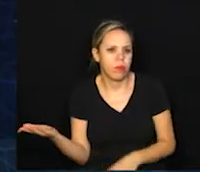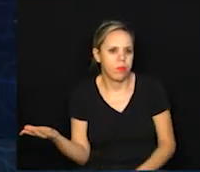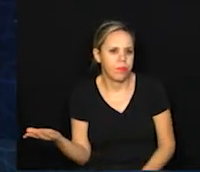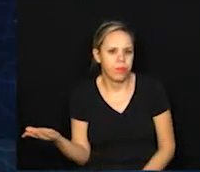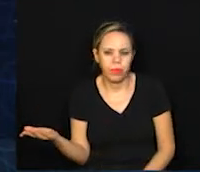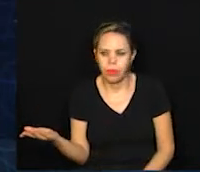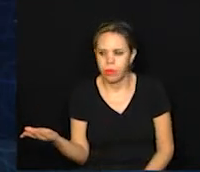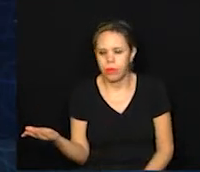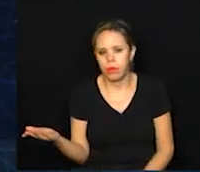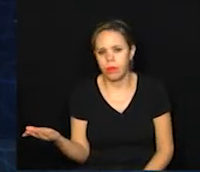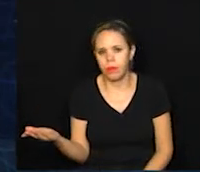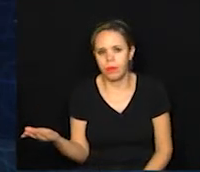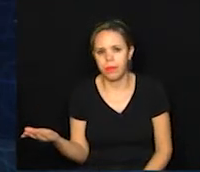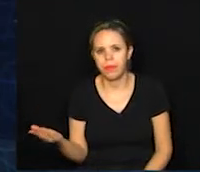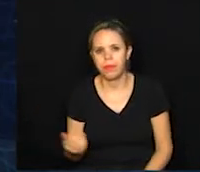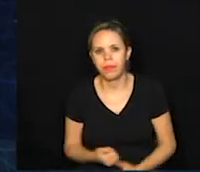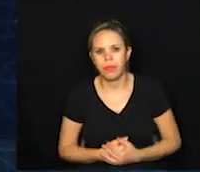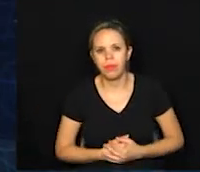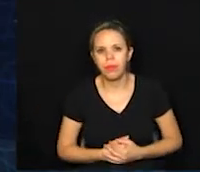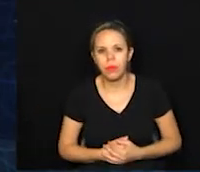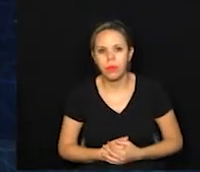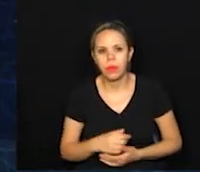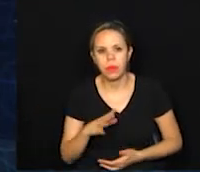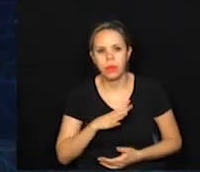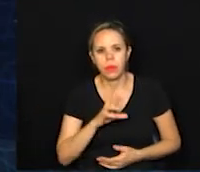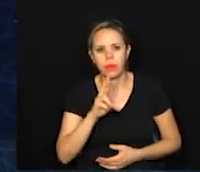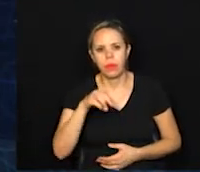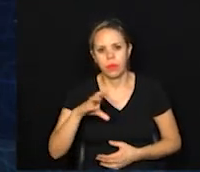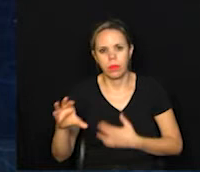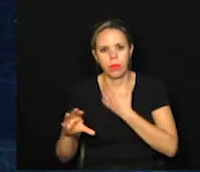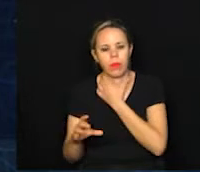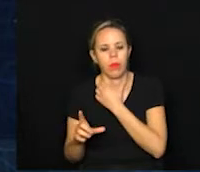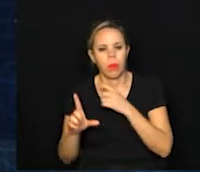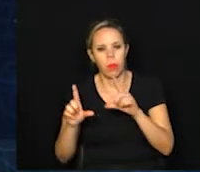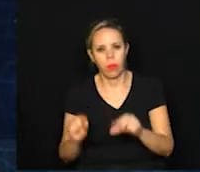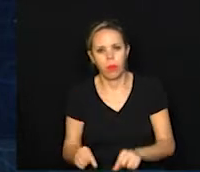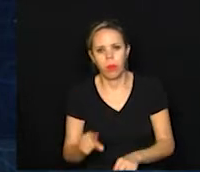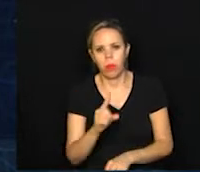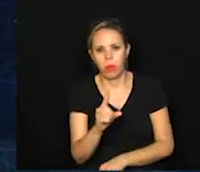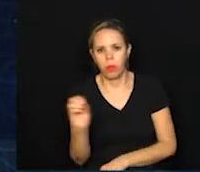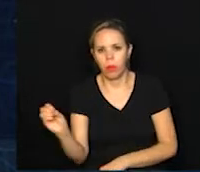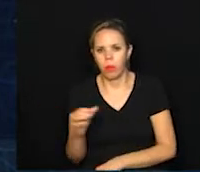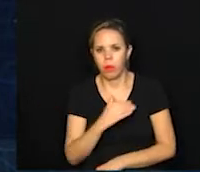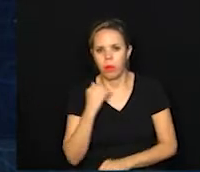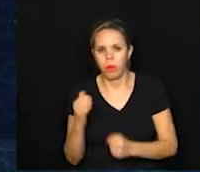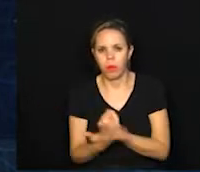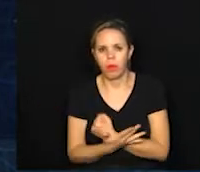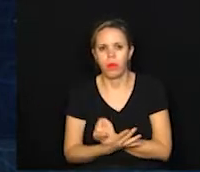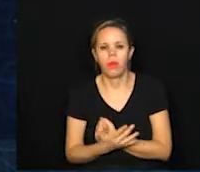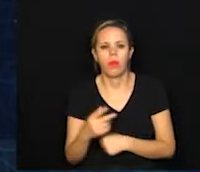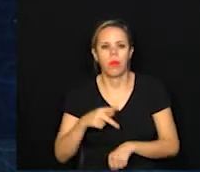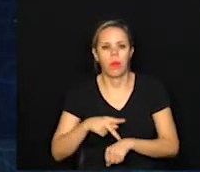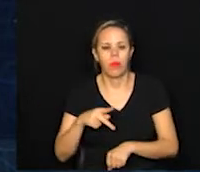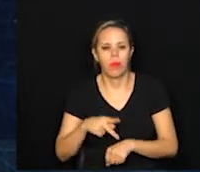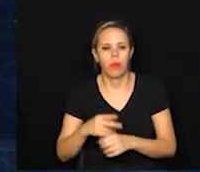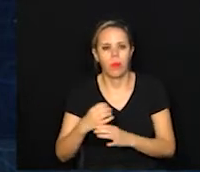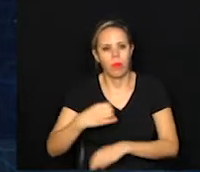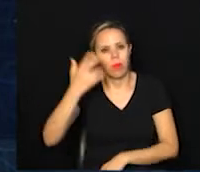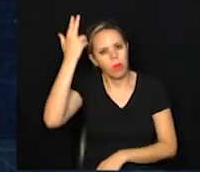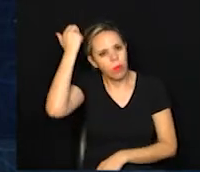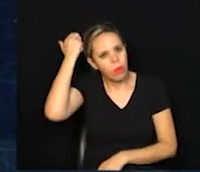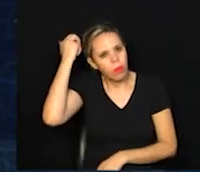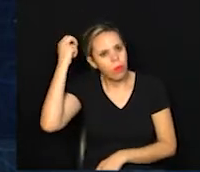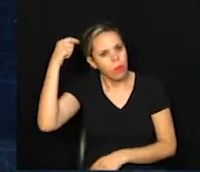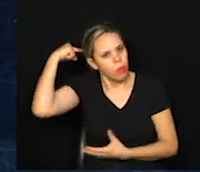106. E os únicos municípios da RMC que tem menos de 100 mortes devido à Covid-19 são Pedreira, Engenheiro